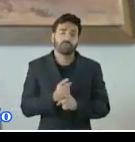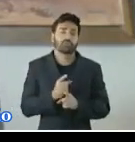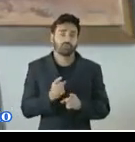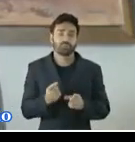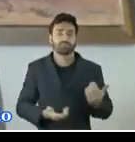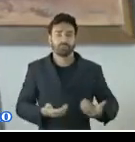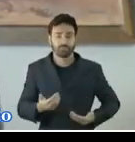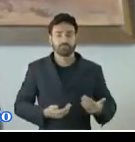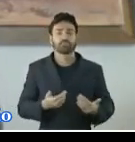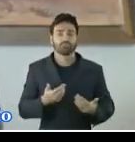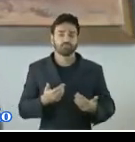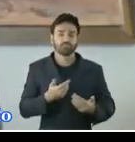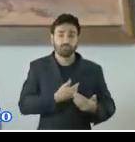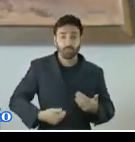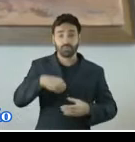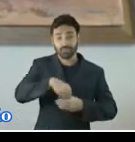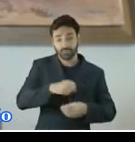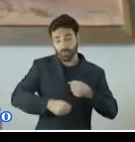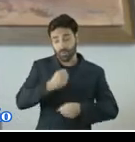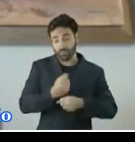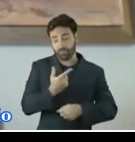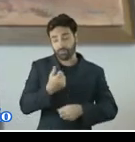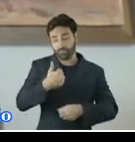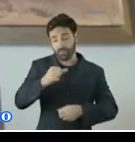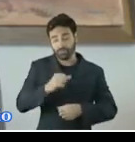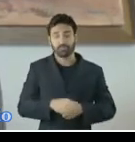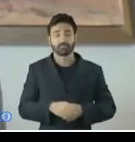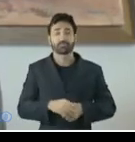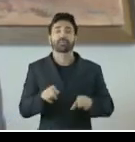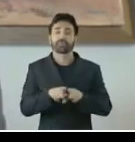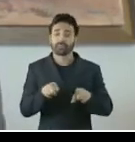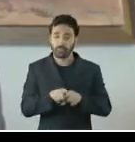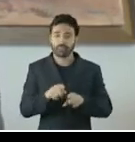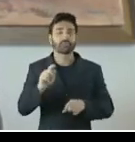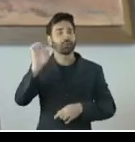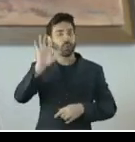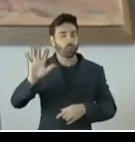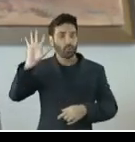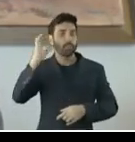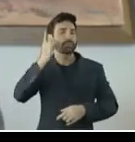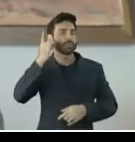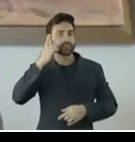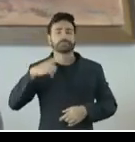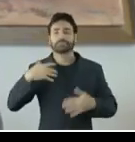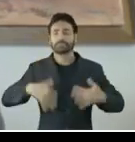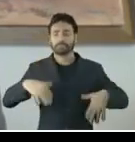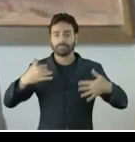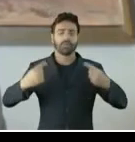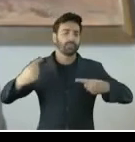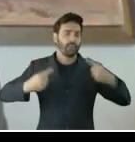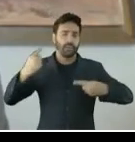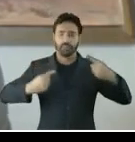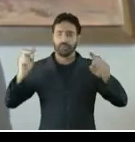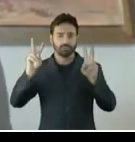2019. O assunto também é motivo de grande preocupação dos parlamentos europeus, que têm realizado estudos e debates sobre o